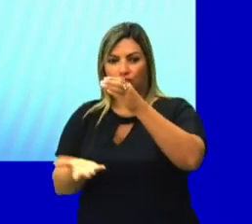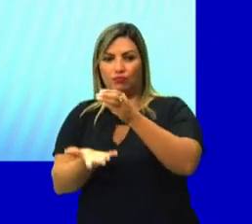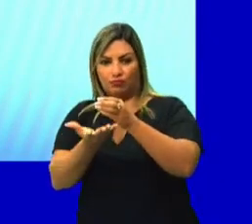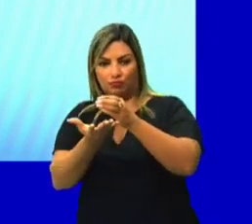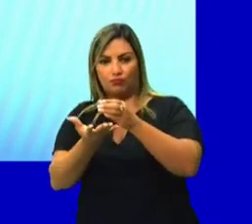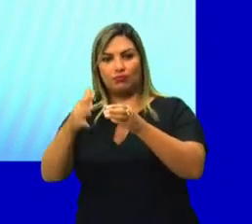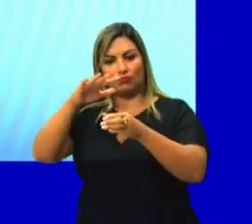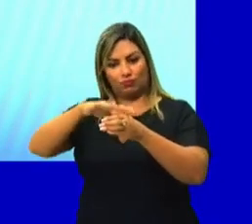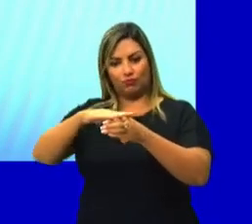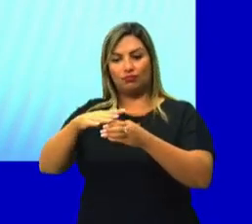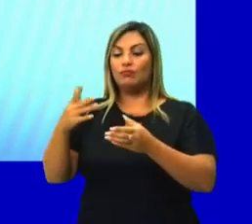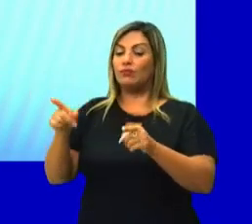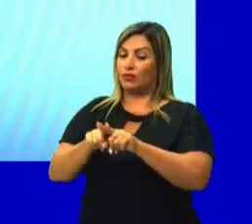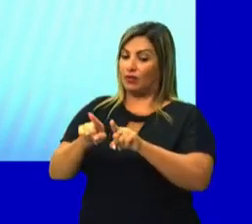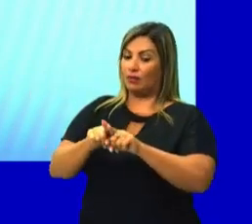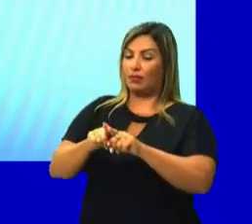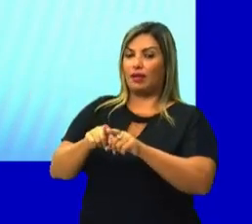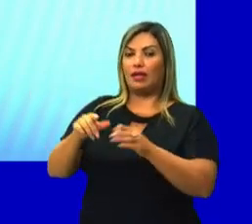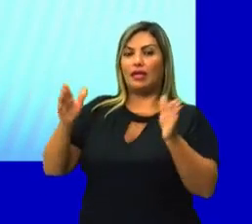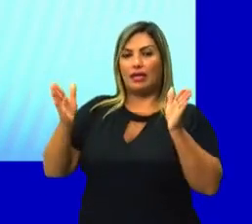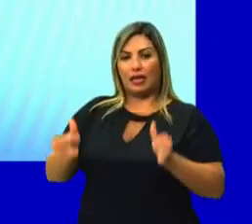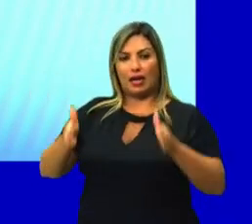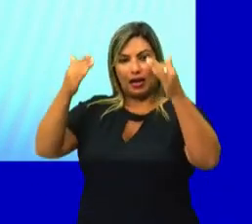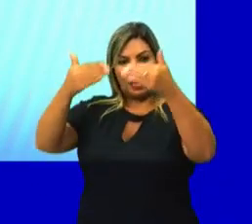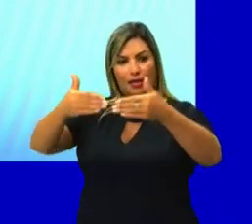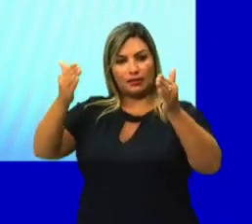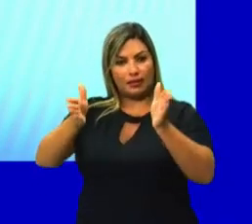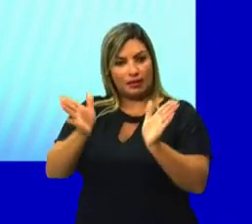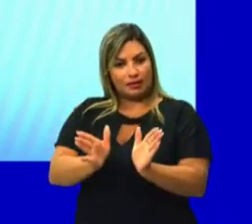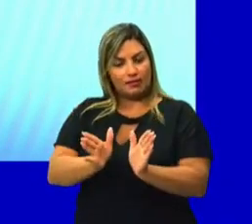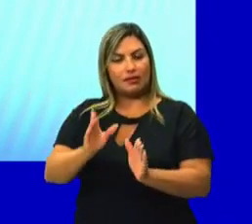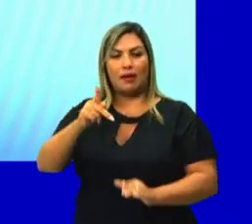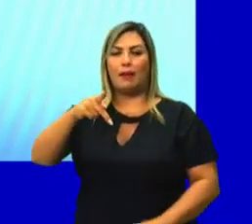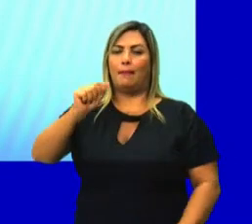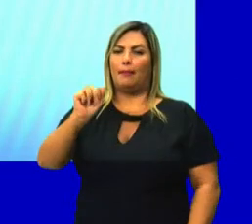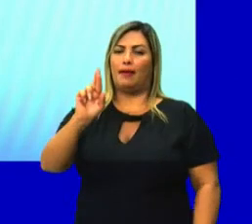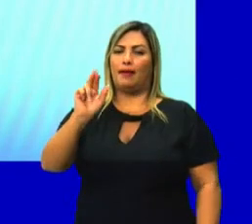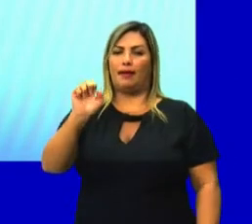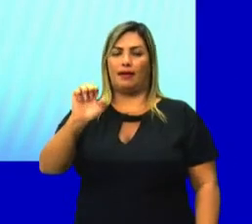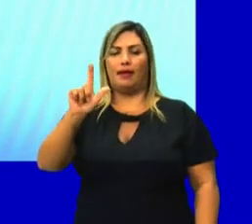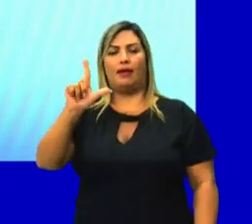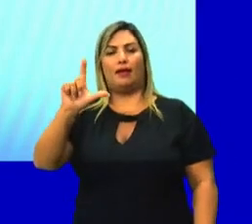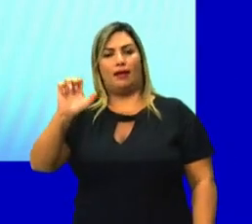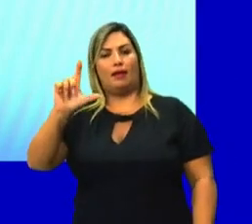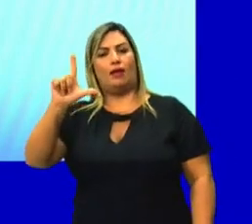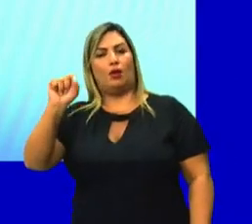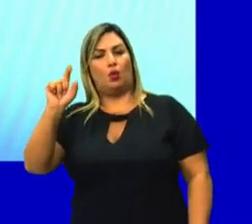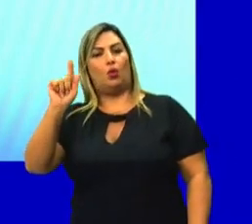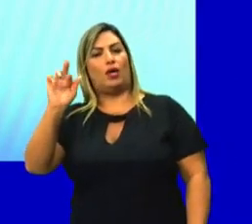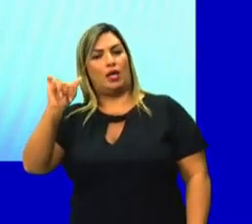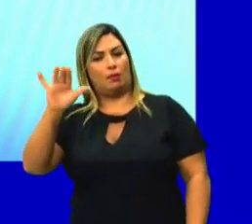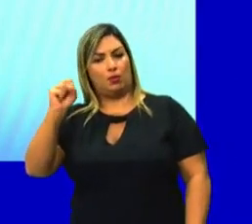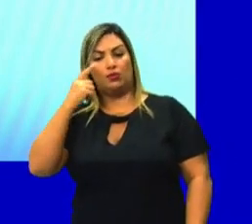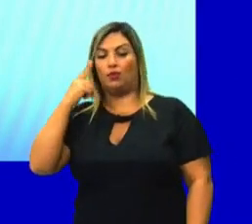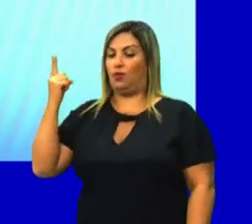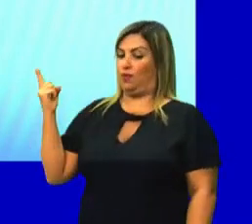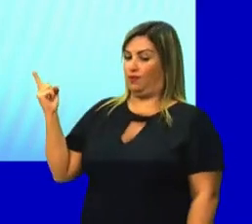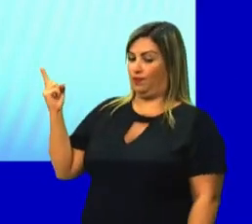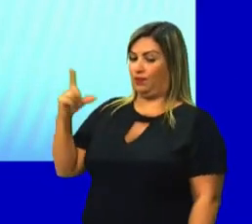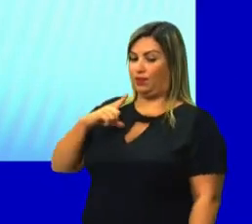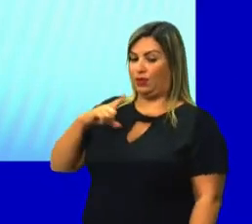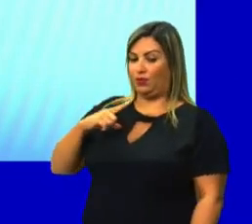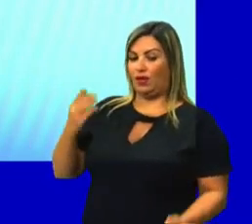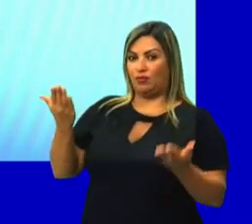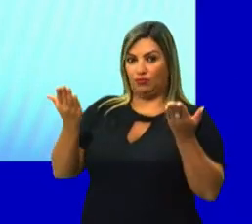paralelos, e por faces laterais que são paralelogramos, né? Então, aqui, como vocês podem ver, eu tenho